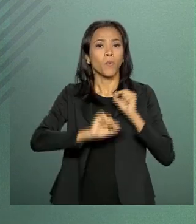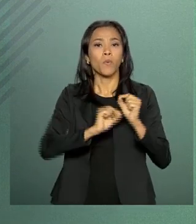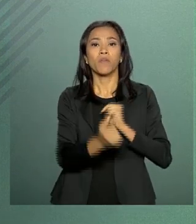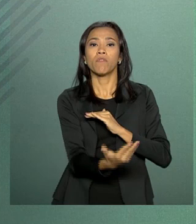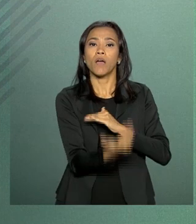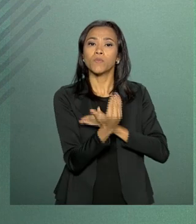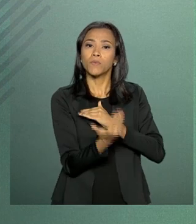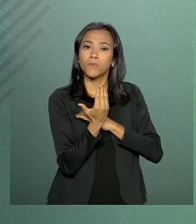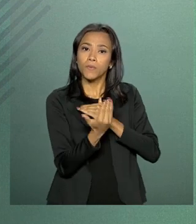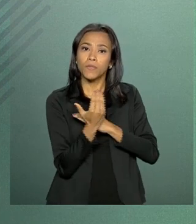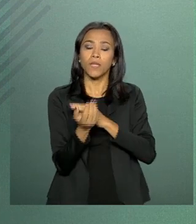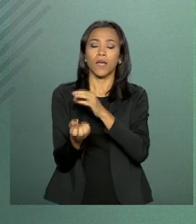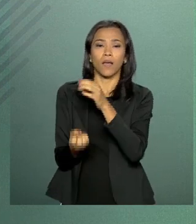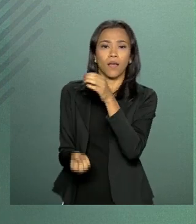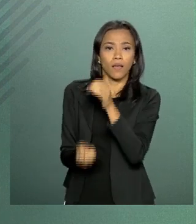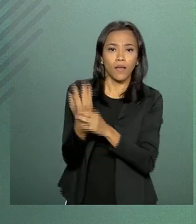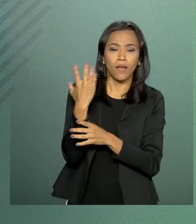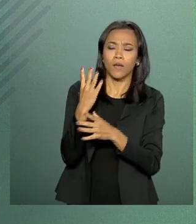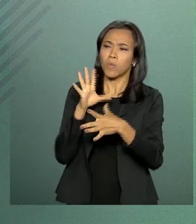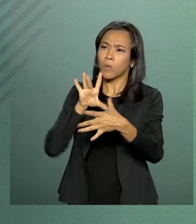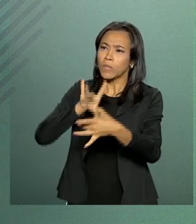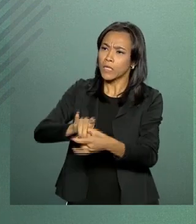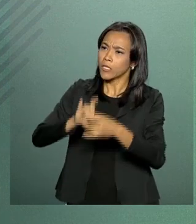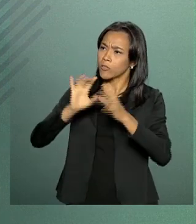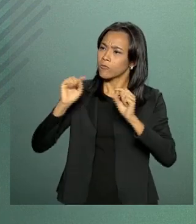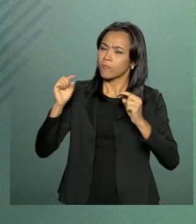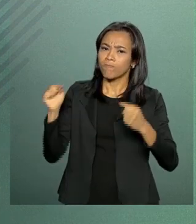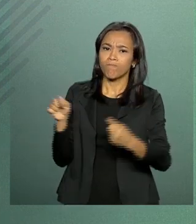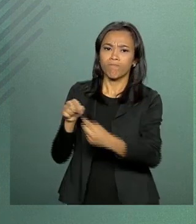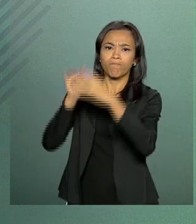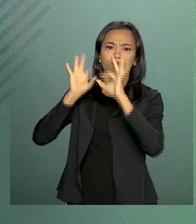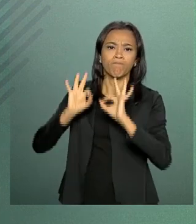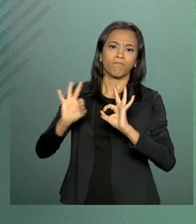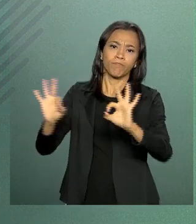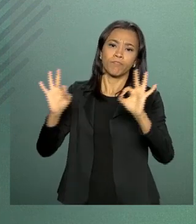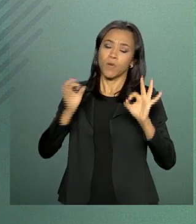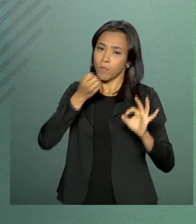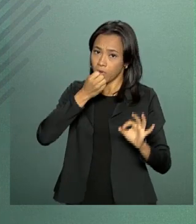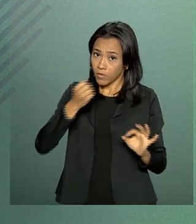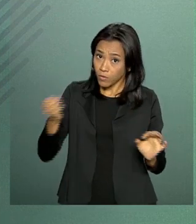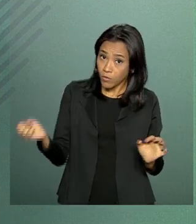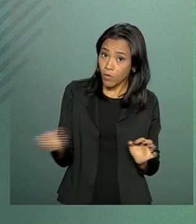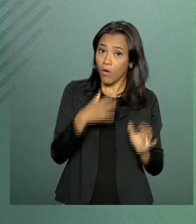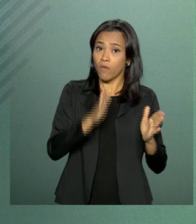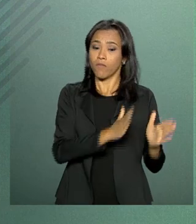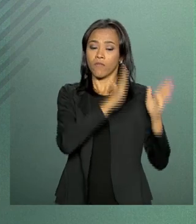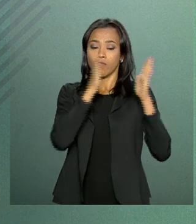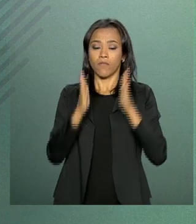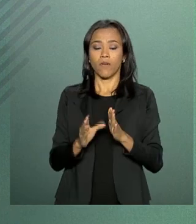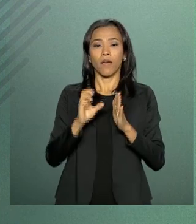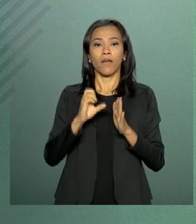o ambiente propício para uma nova etapa nessa relação.